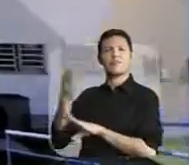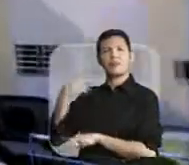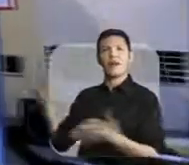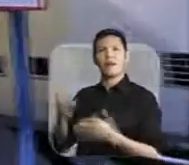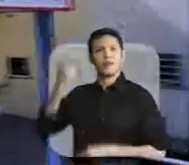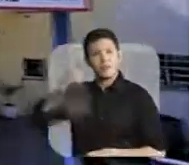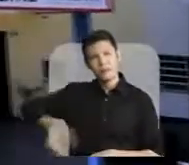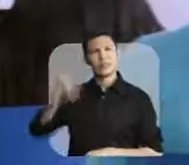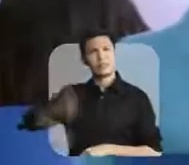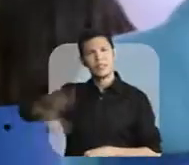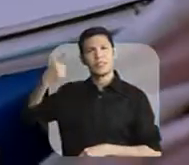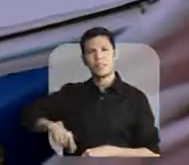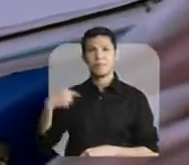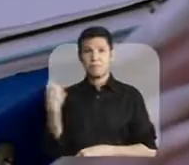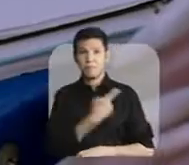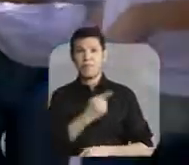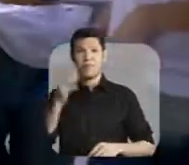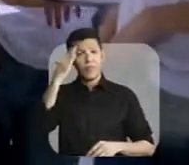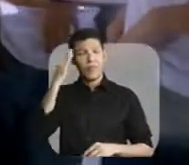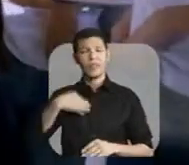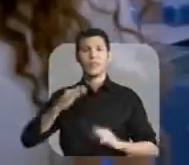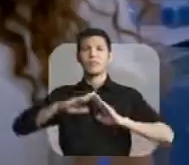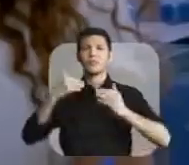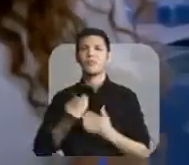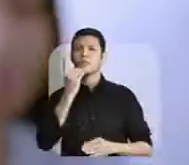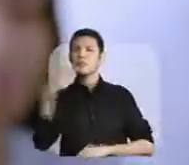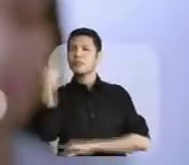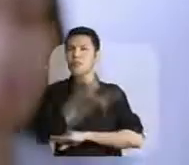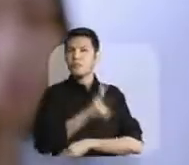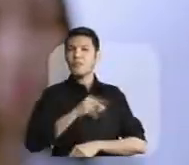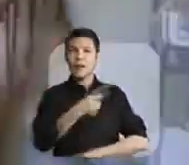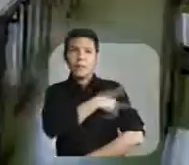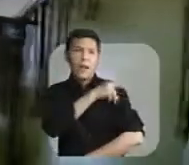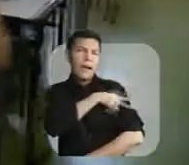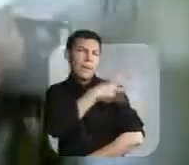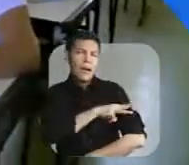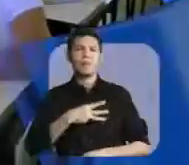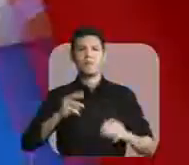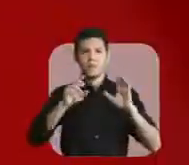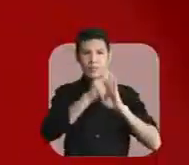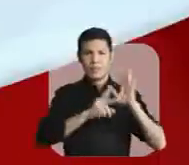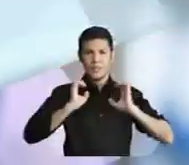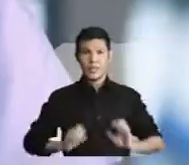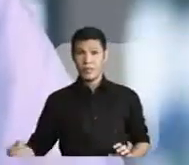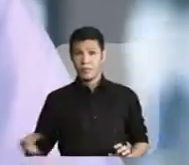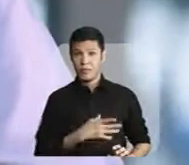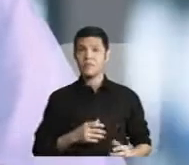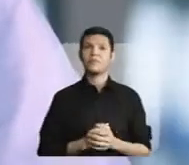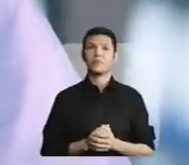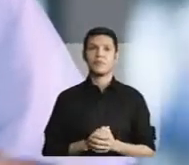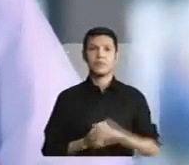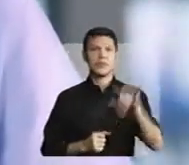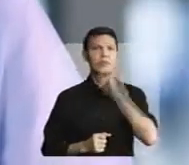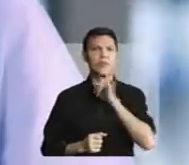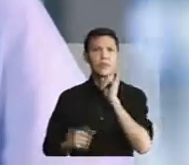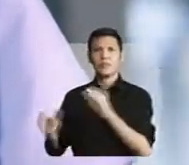fazer outra vez. Vai ter tempo integral para o ensino médio. Novo cidadão e alfabetização. Quem tem jeito